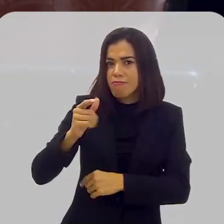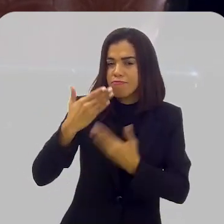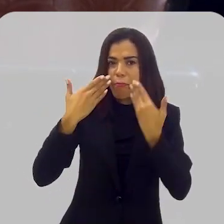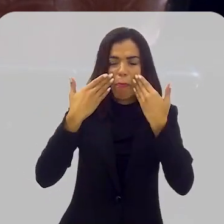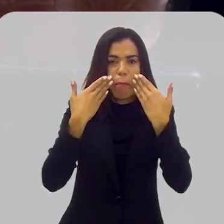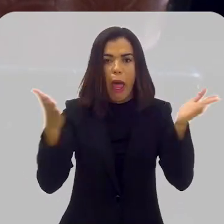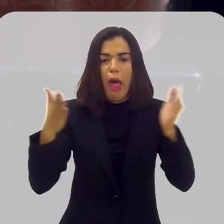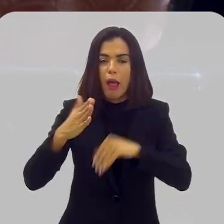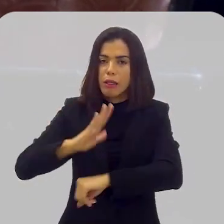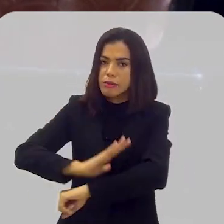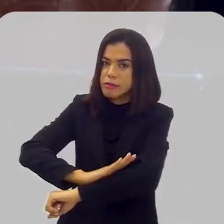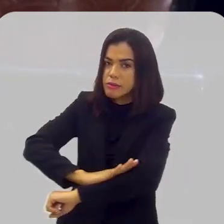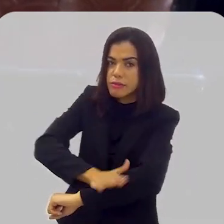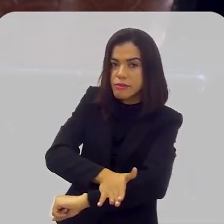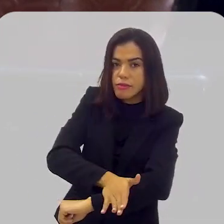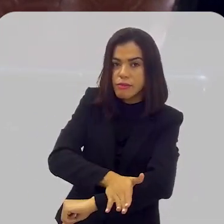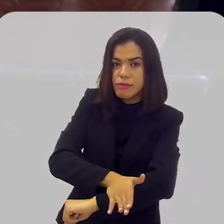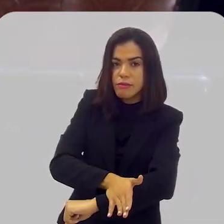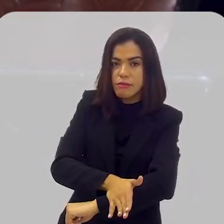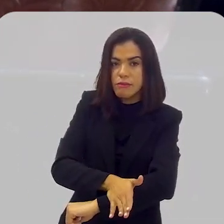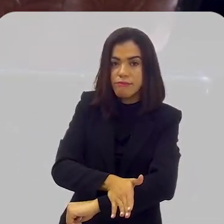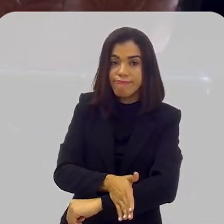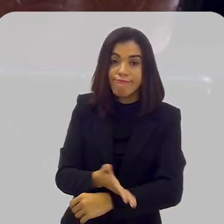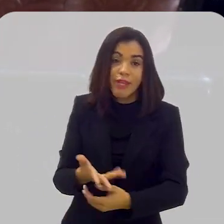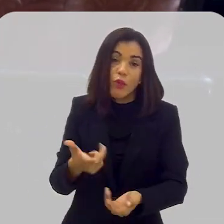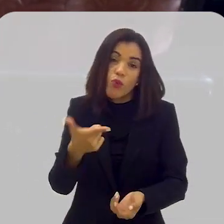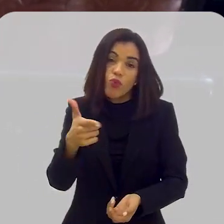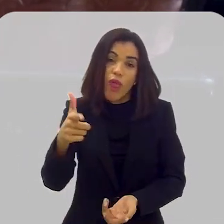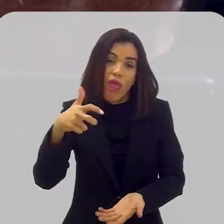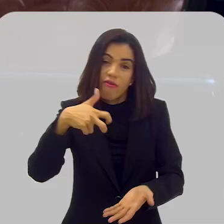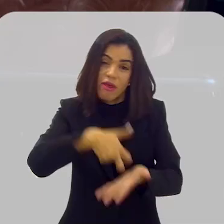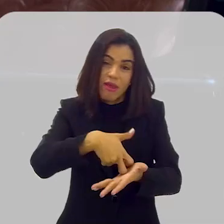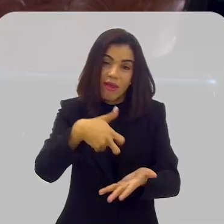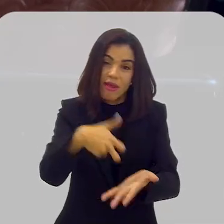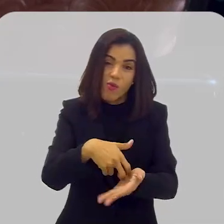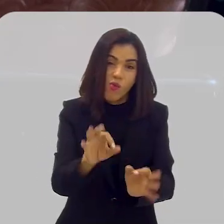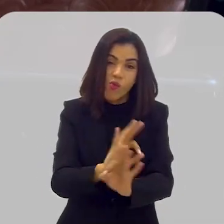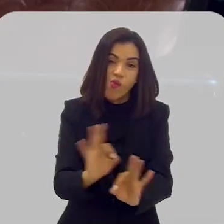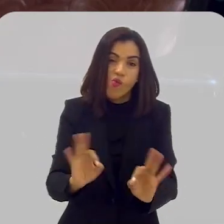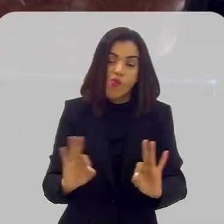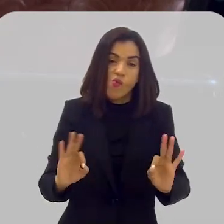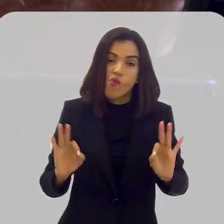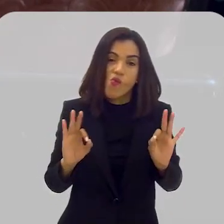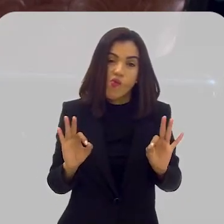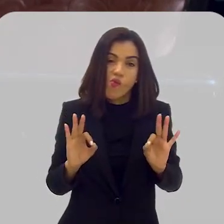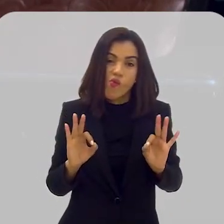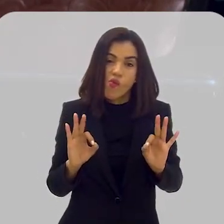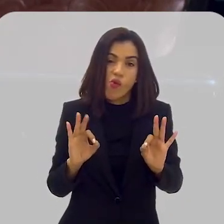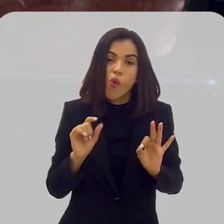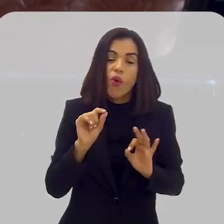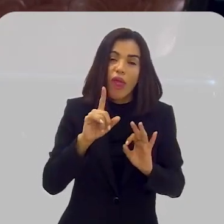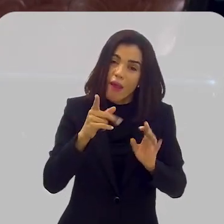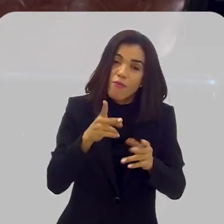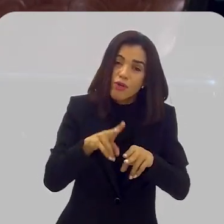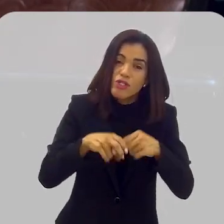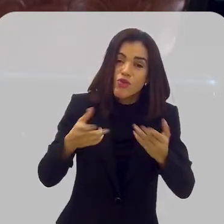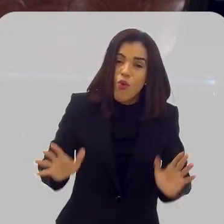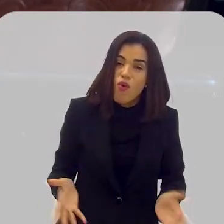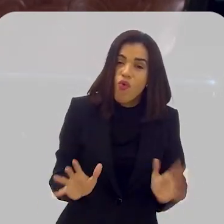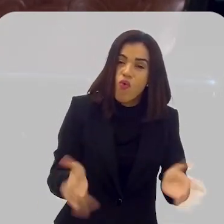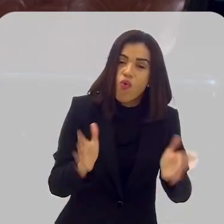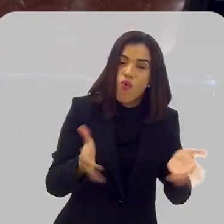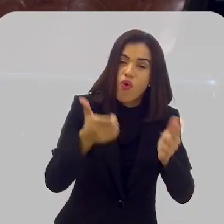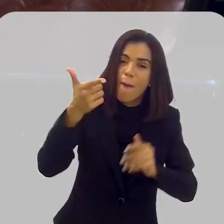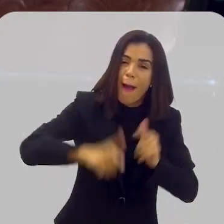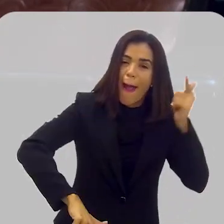e escandalosa de racismo que não foi punida. O grande adubo, o grande alimento para